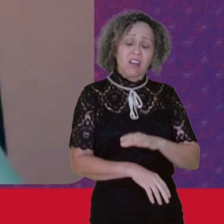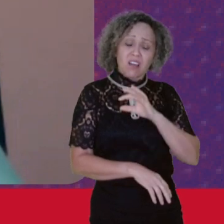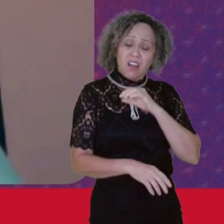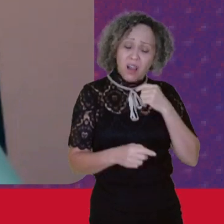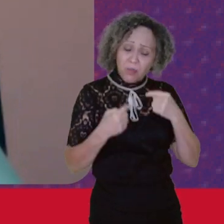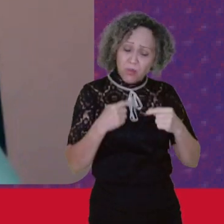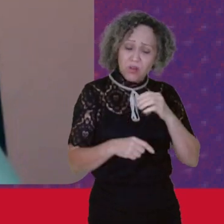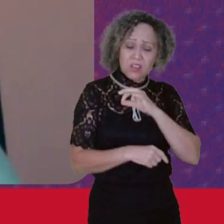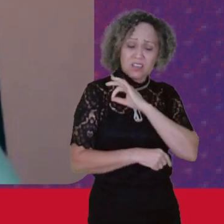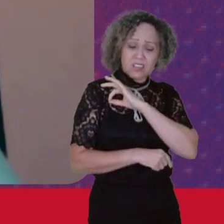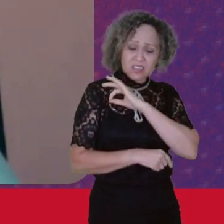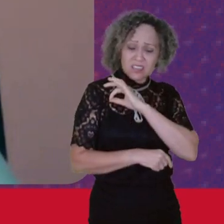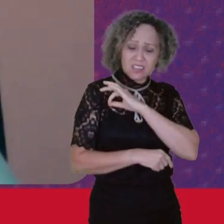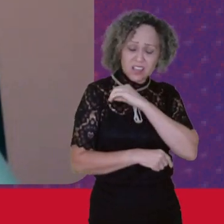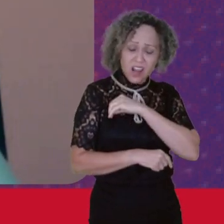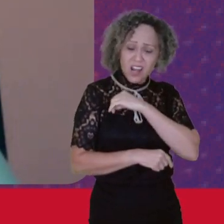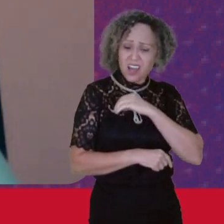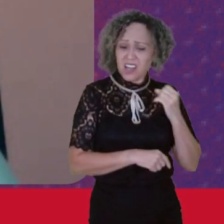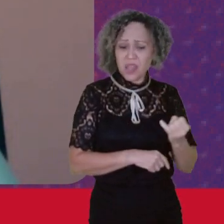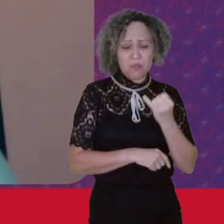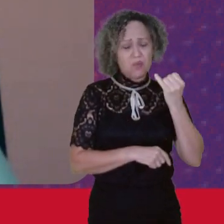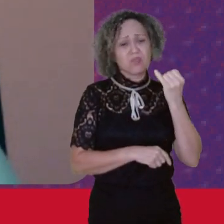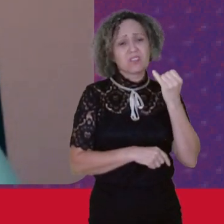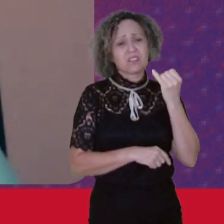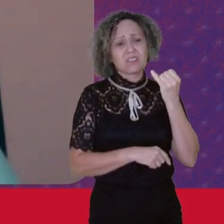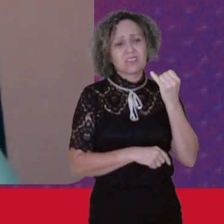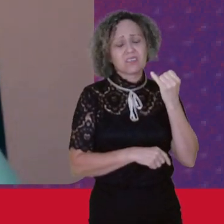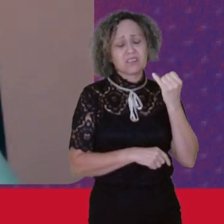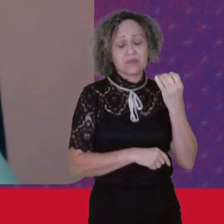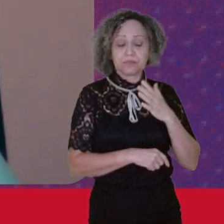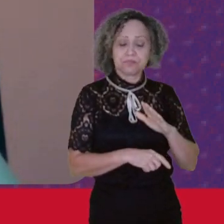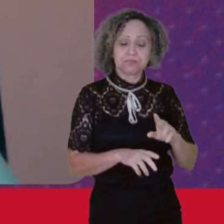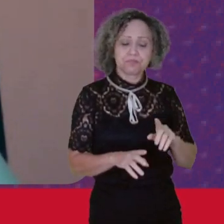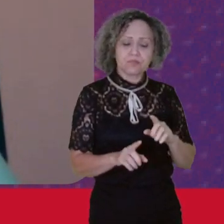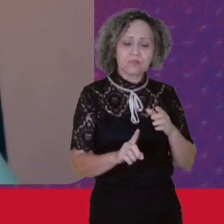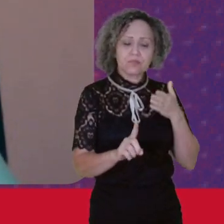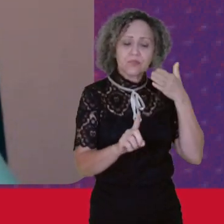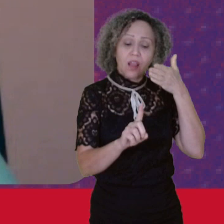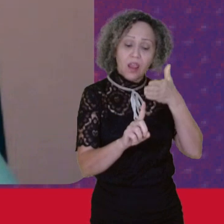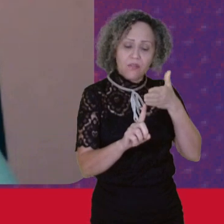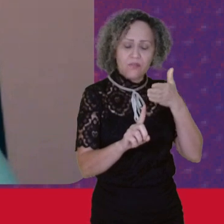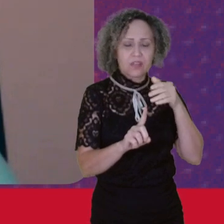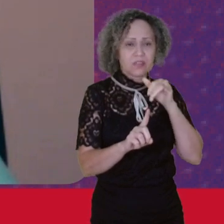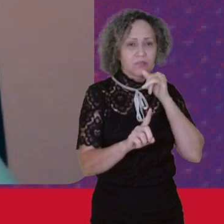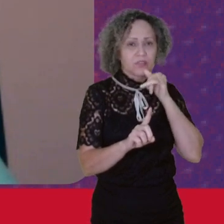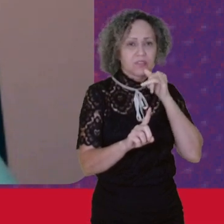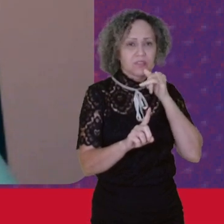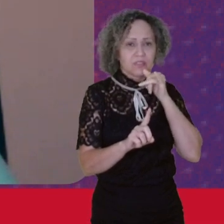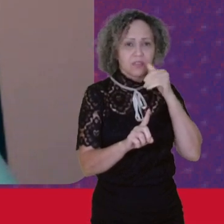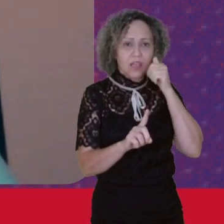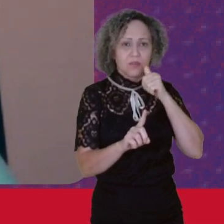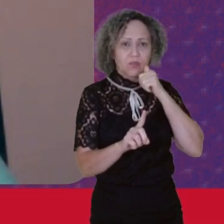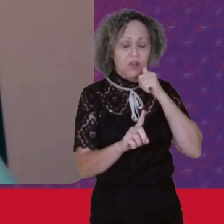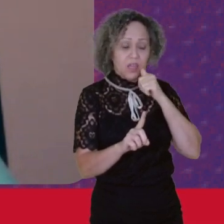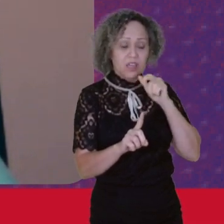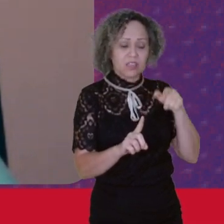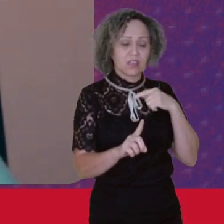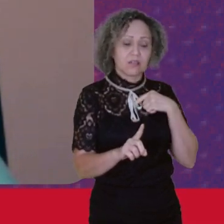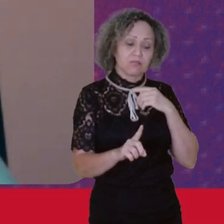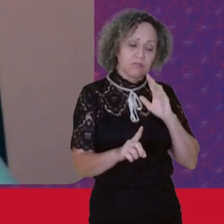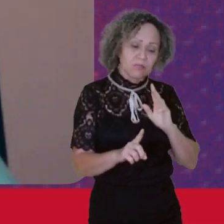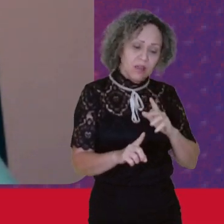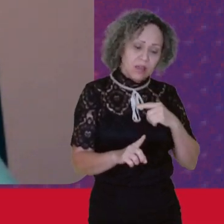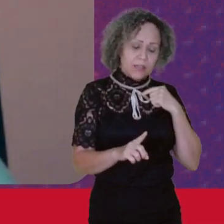campo Ela é muito Importante Porque ela É referência Para as mulheres Em fase De reprodução